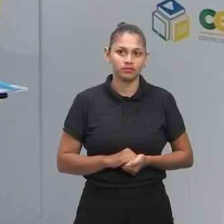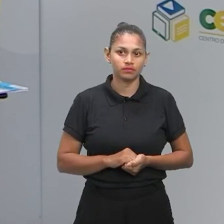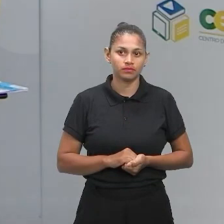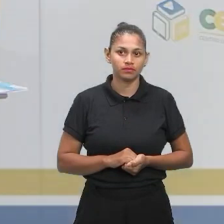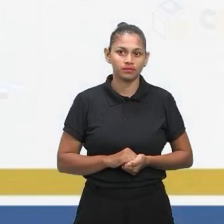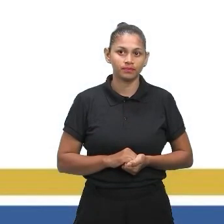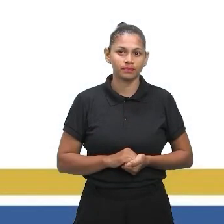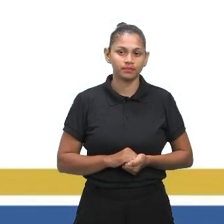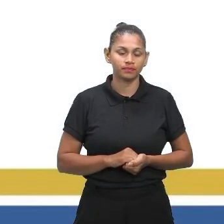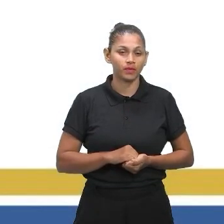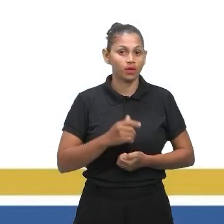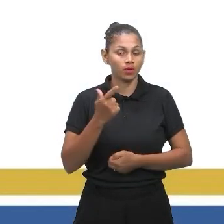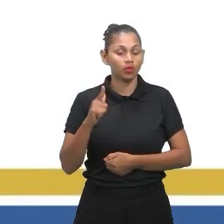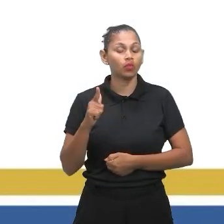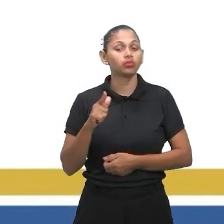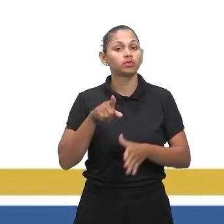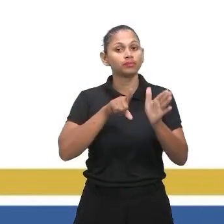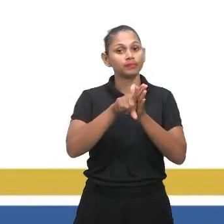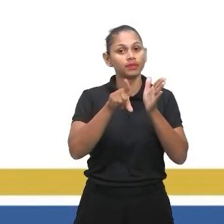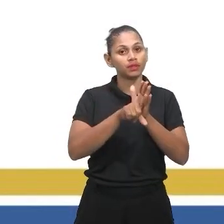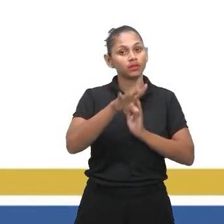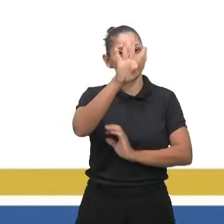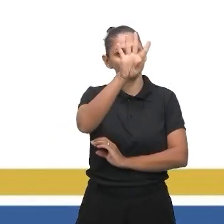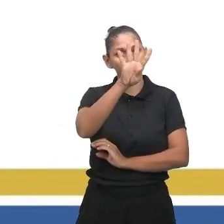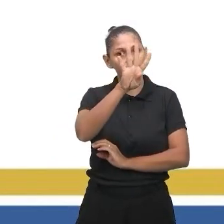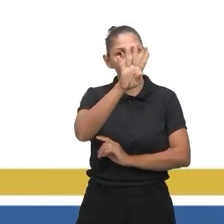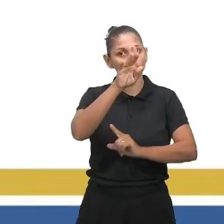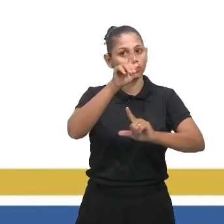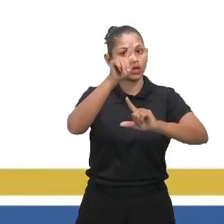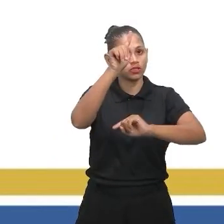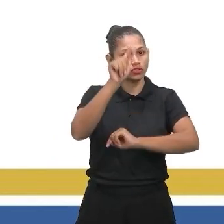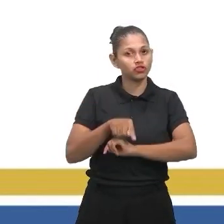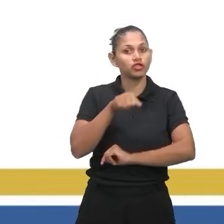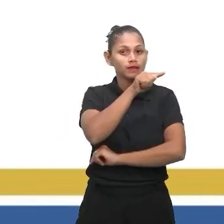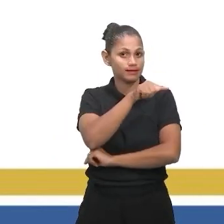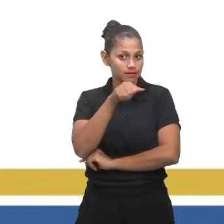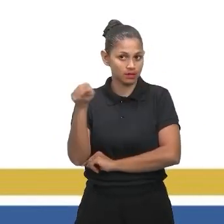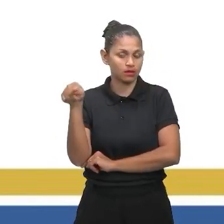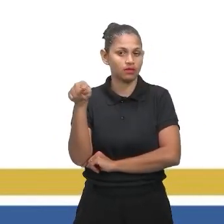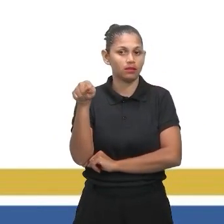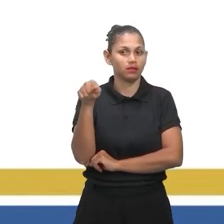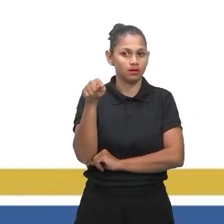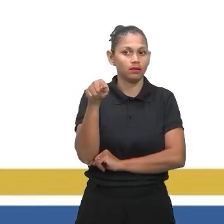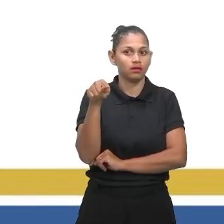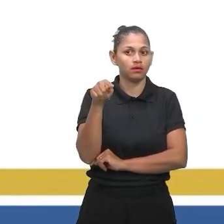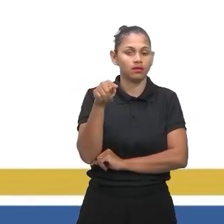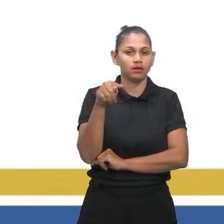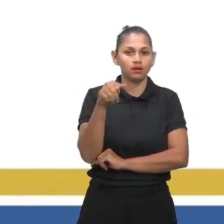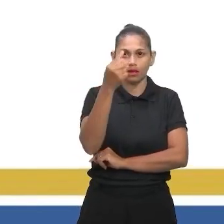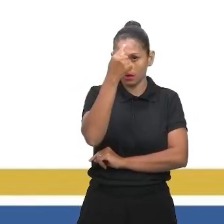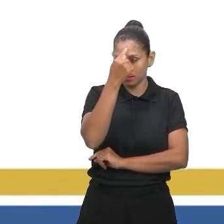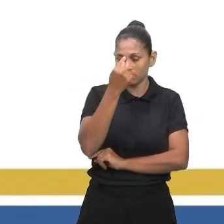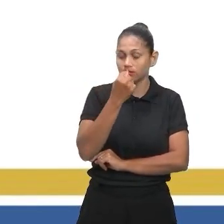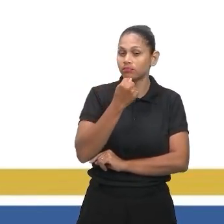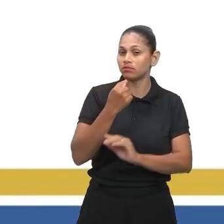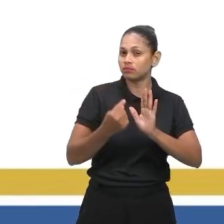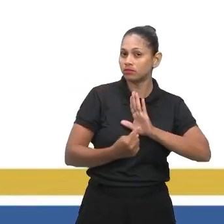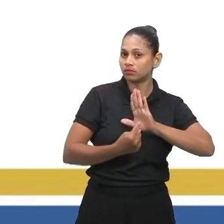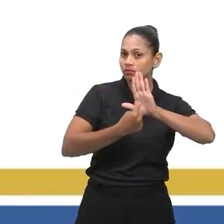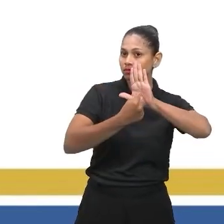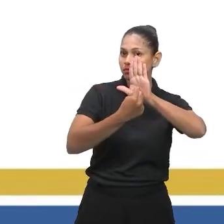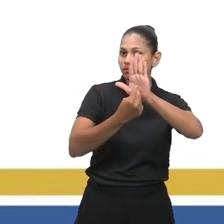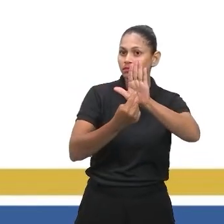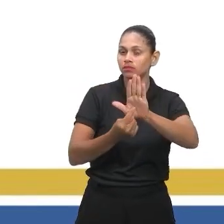questão de escala? Vamos lá. Outra questãozinha de escala que nos fala o A figura a seguir representa a parte da